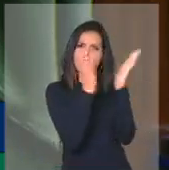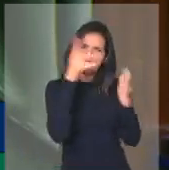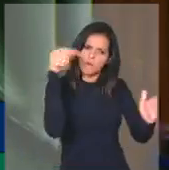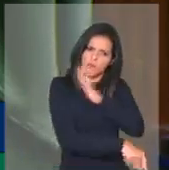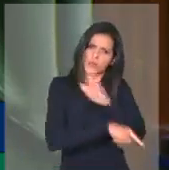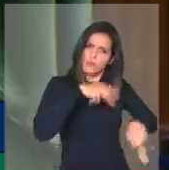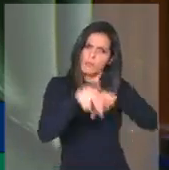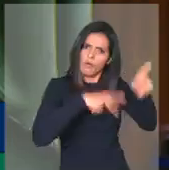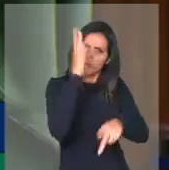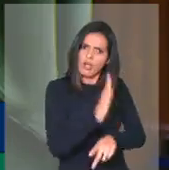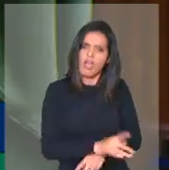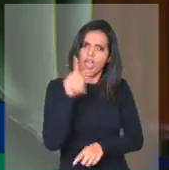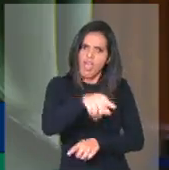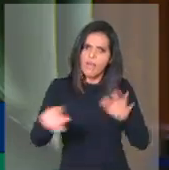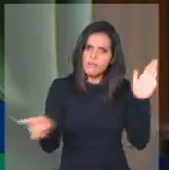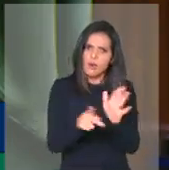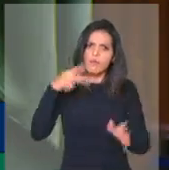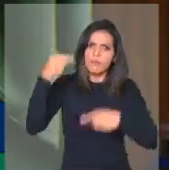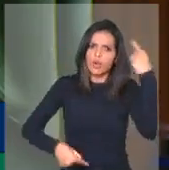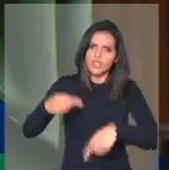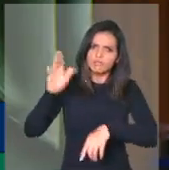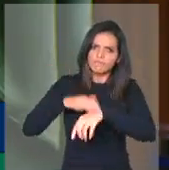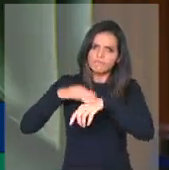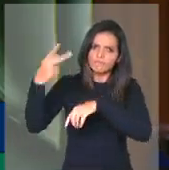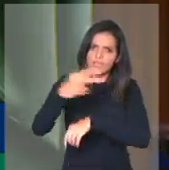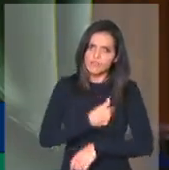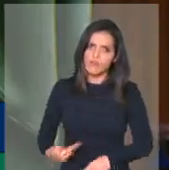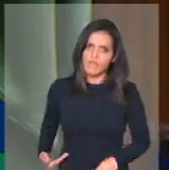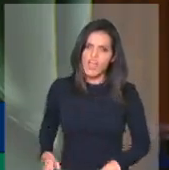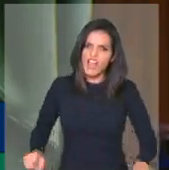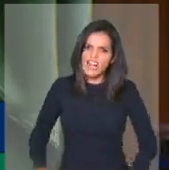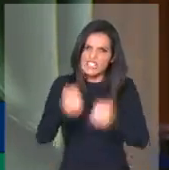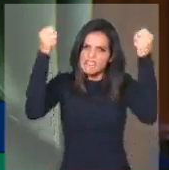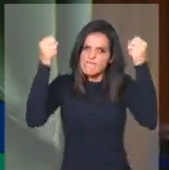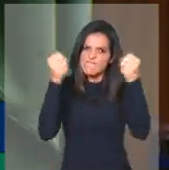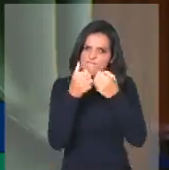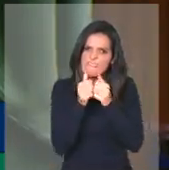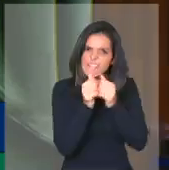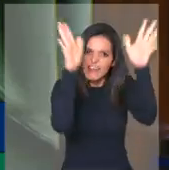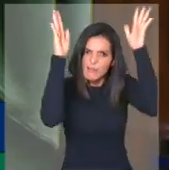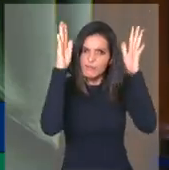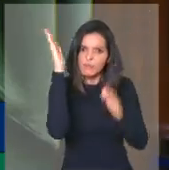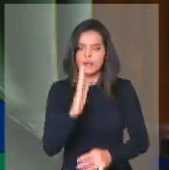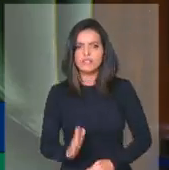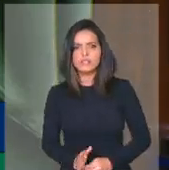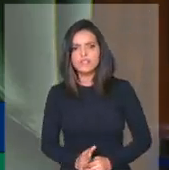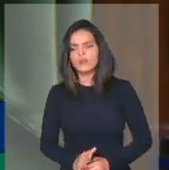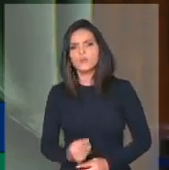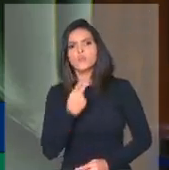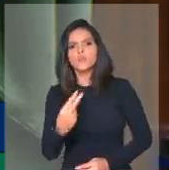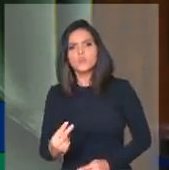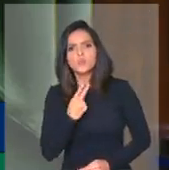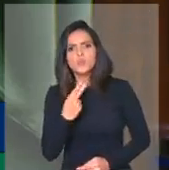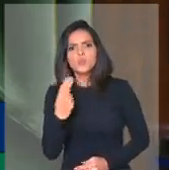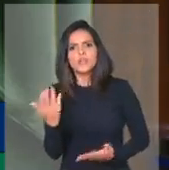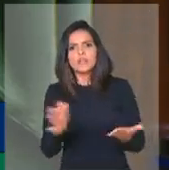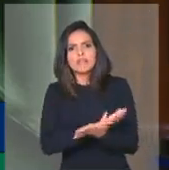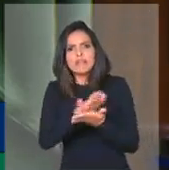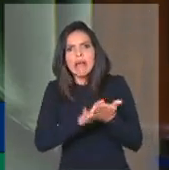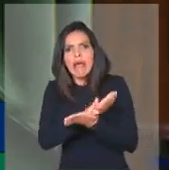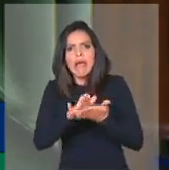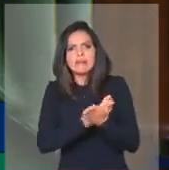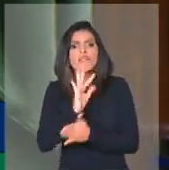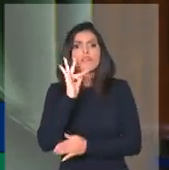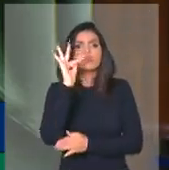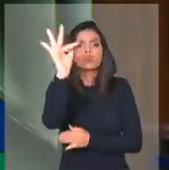É essa a essência da política do governo, que destrói, desmonta o país, não dá qualquer luz